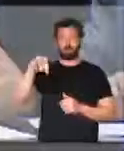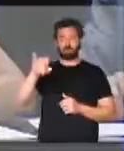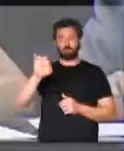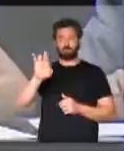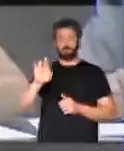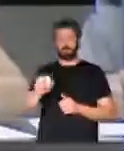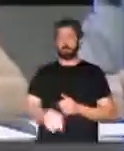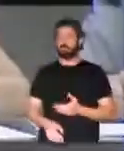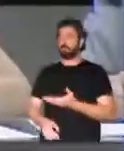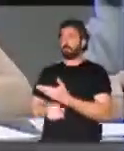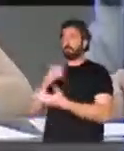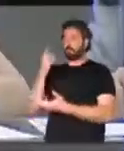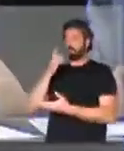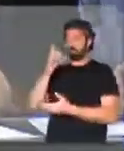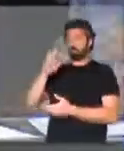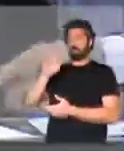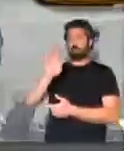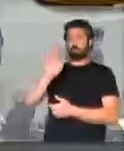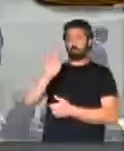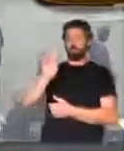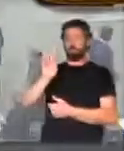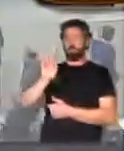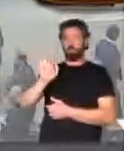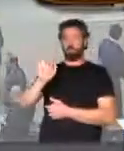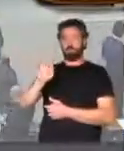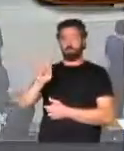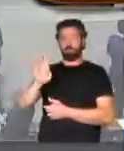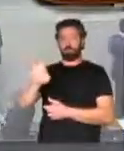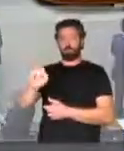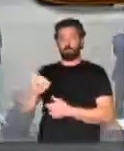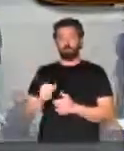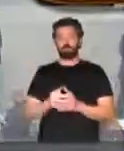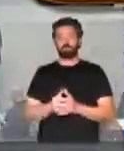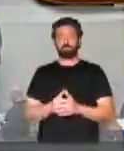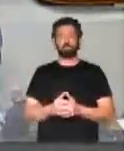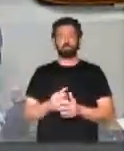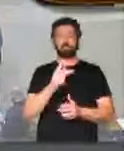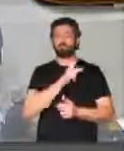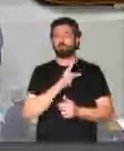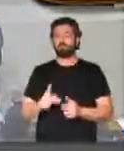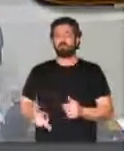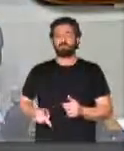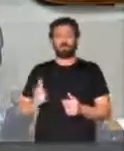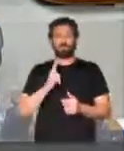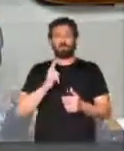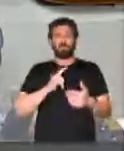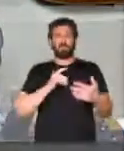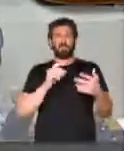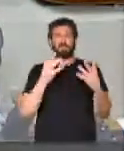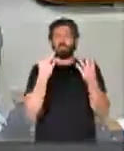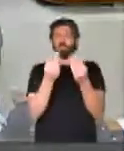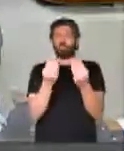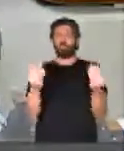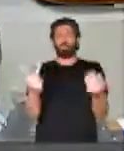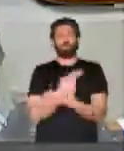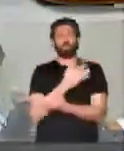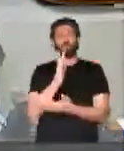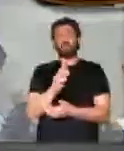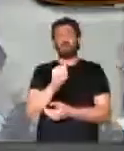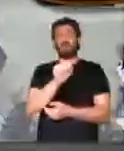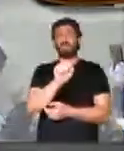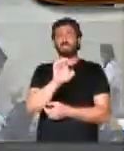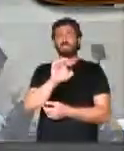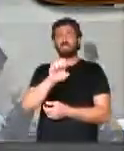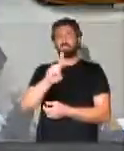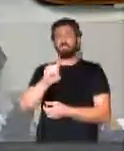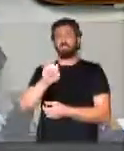Para favor, a matéria é o deputado Edmilson Rodrigues. Presidente, são muitos os casos de assédio